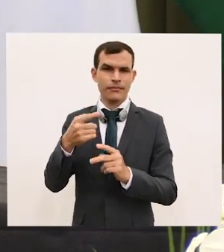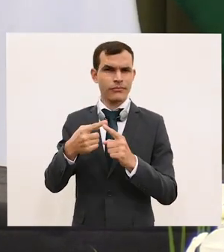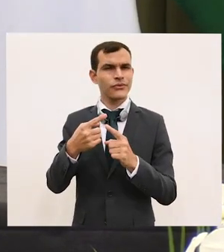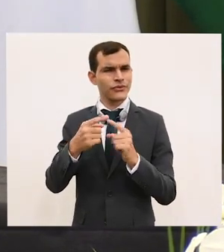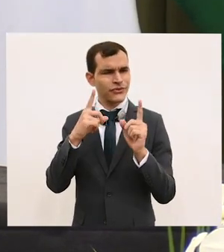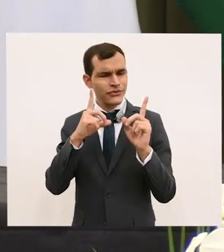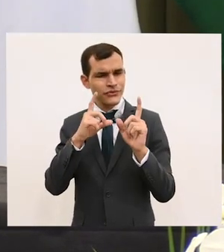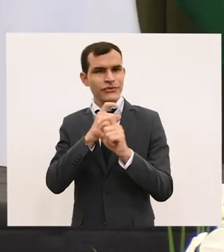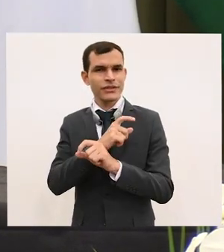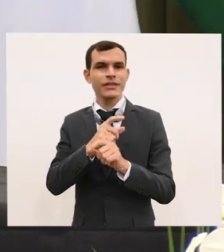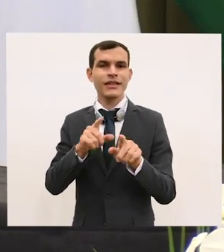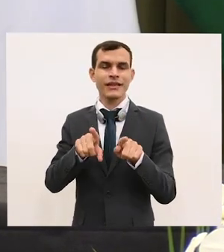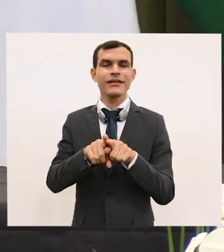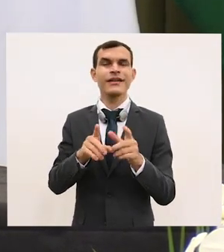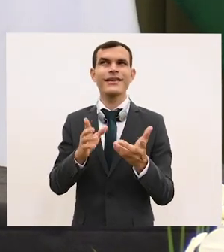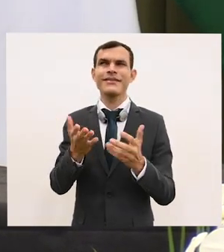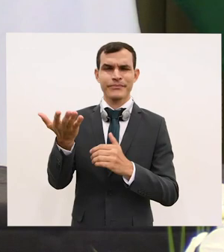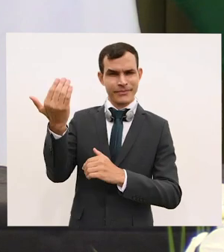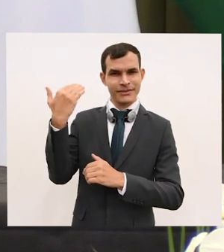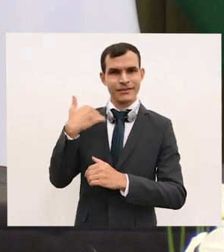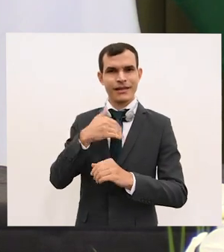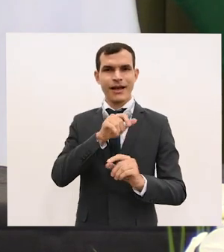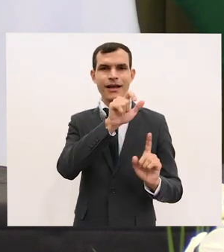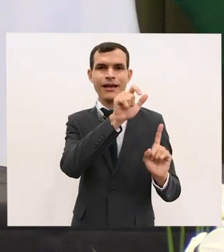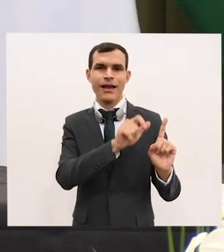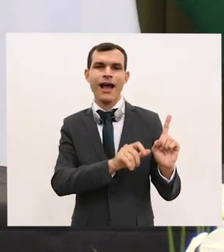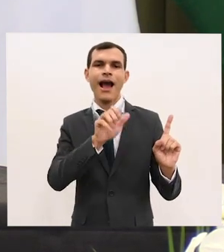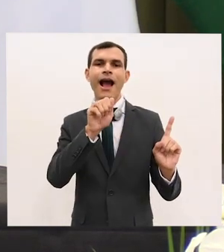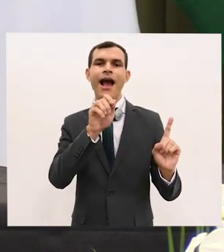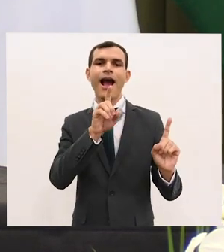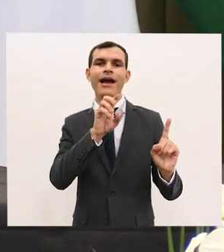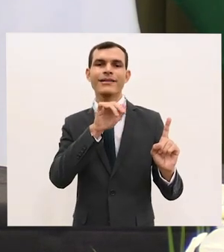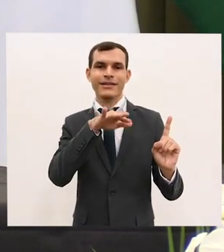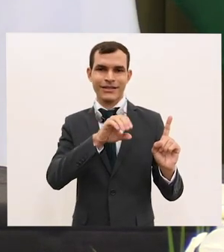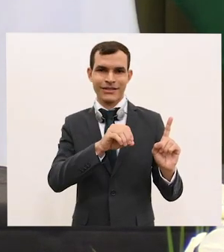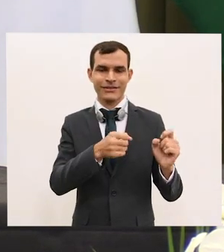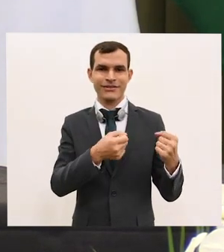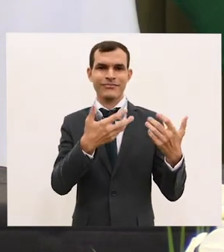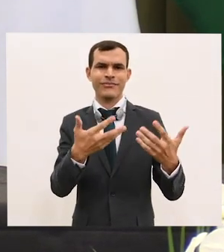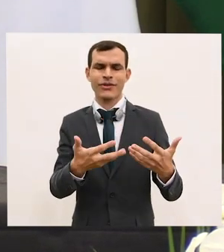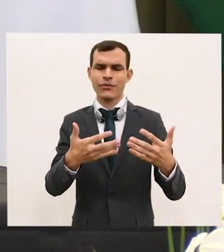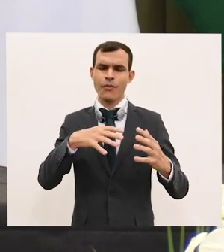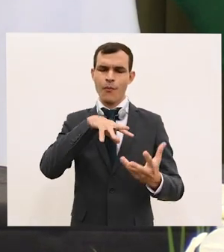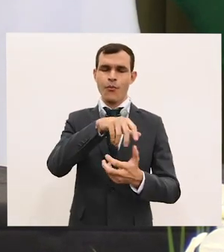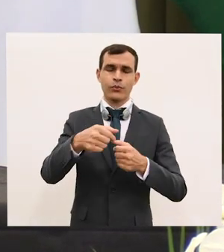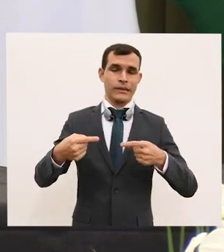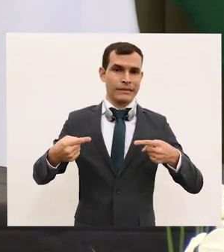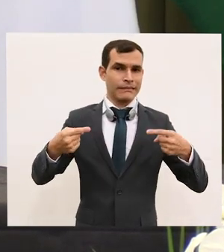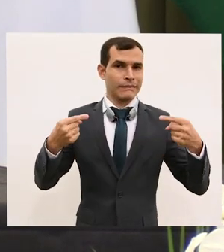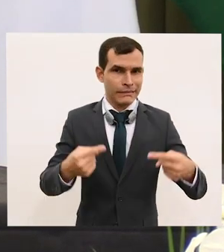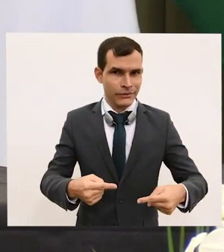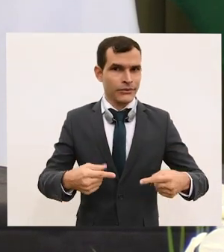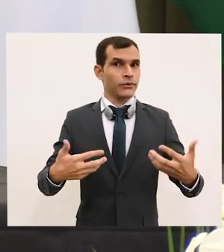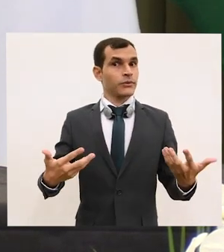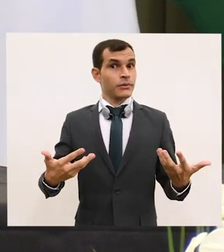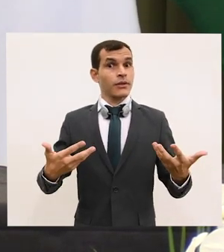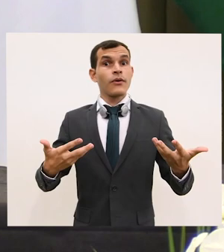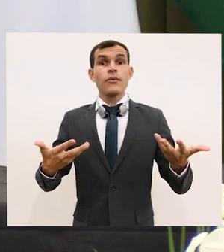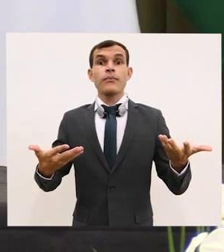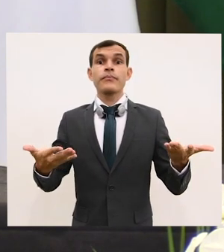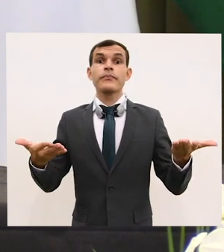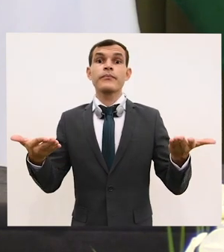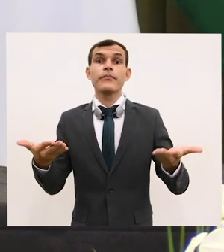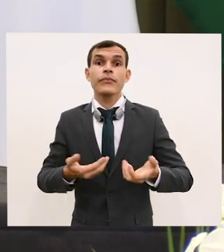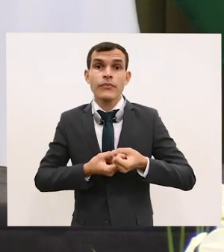como já dizia o ministro Adriano Pucci, em face dos desafios do mundo. Mas, para dizer que essa visita nos